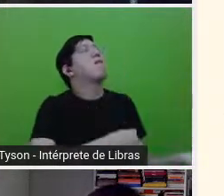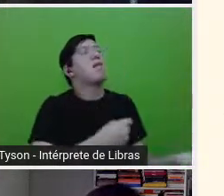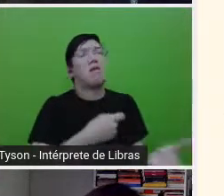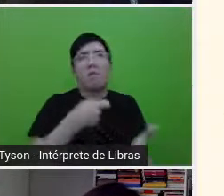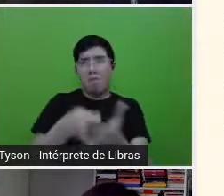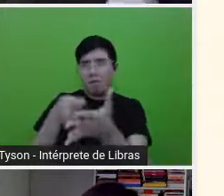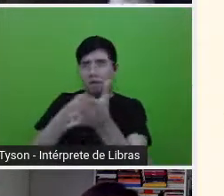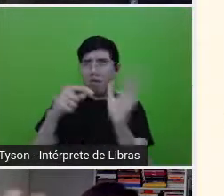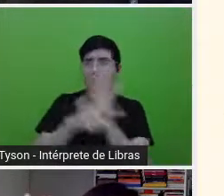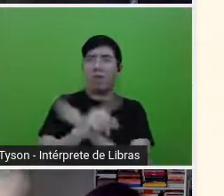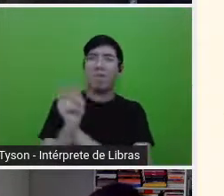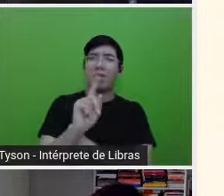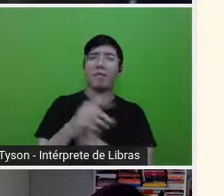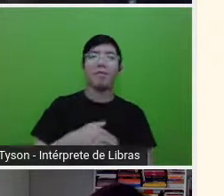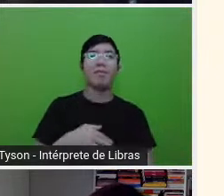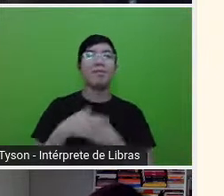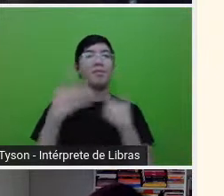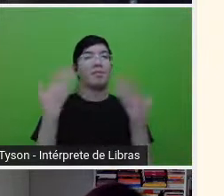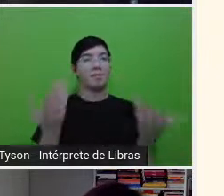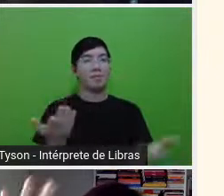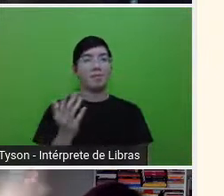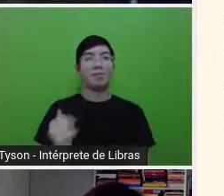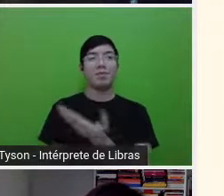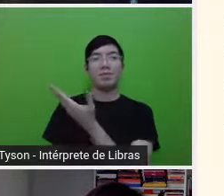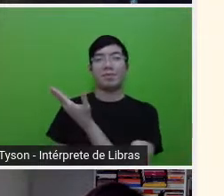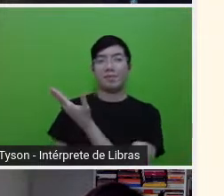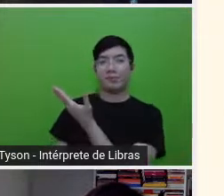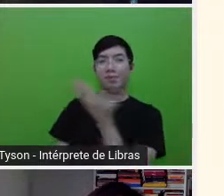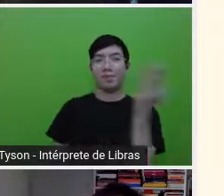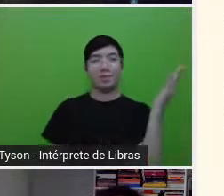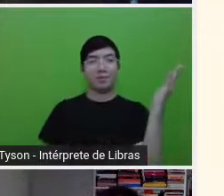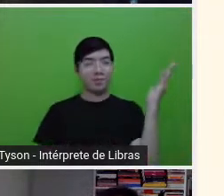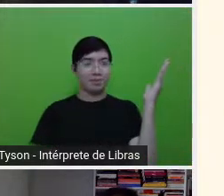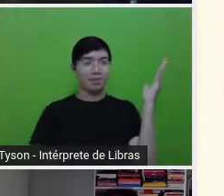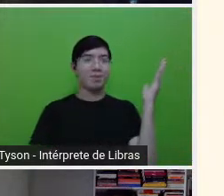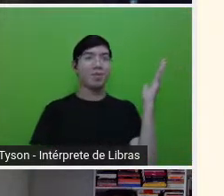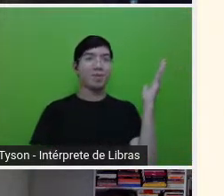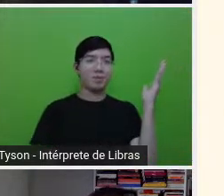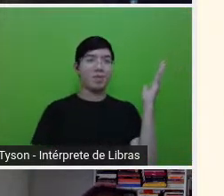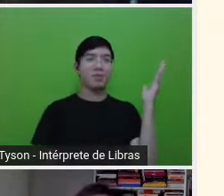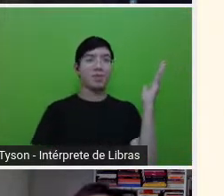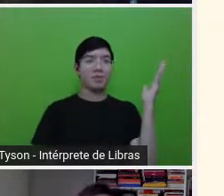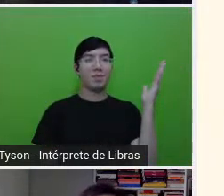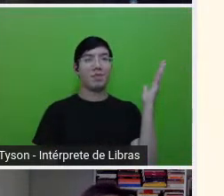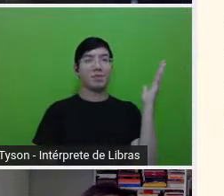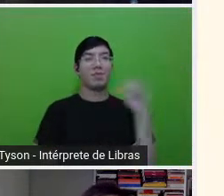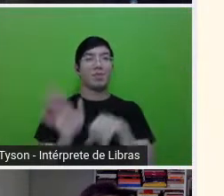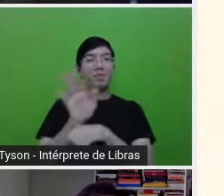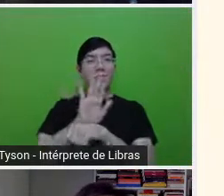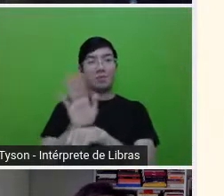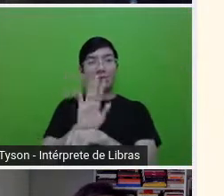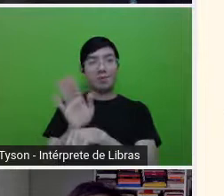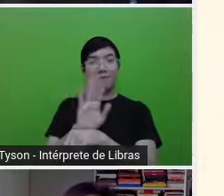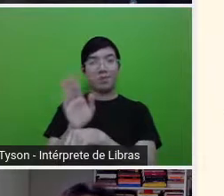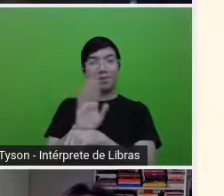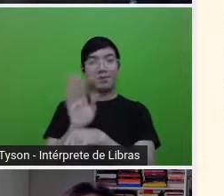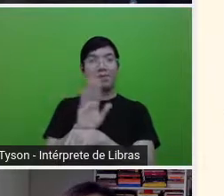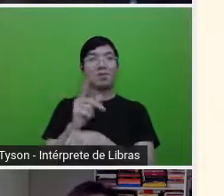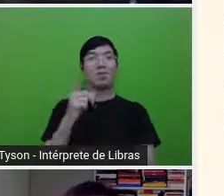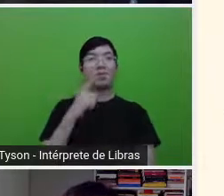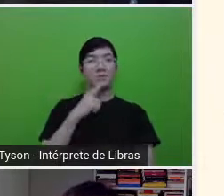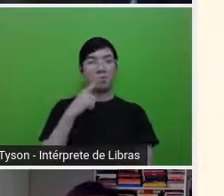Filha Perdida no Cinema que foi produzido pela Netflix, está lá disponível. Ele foi dirigido e autorizado pela